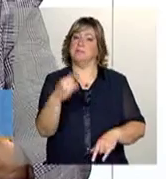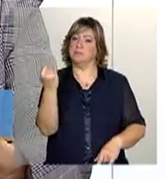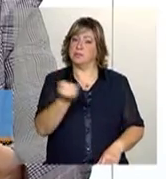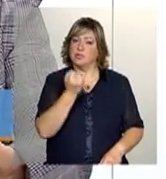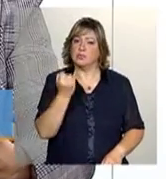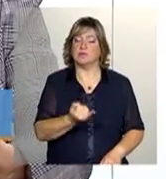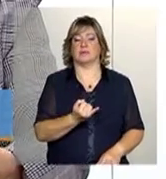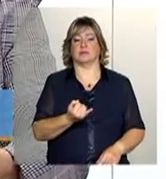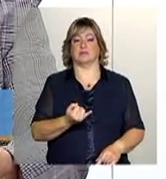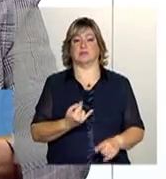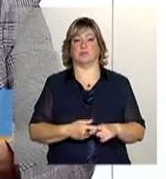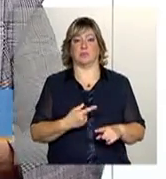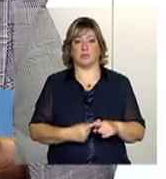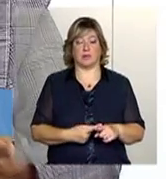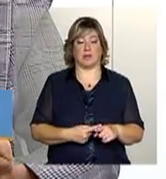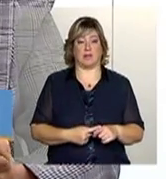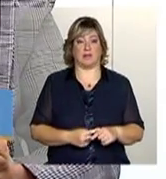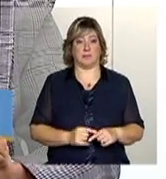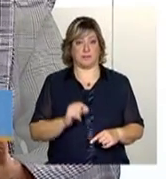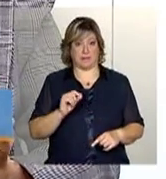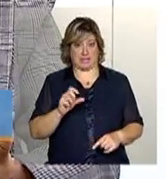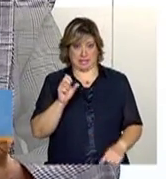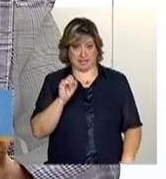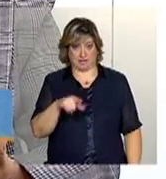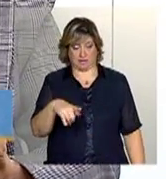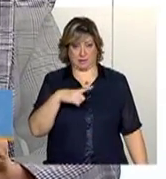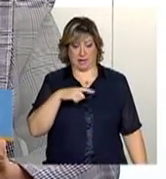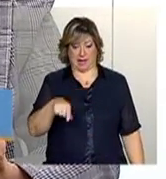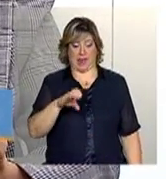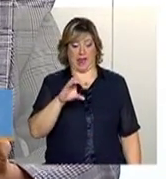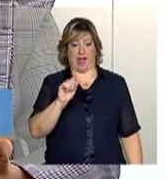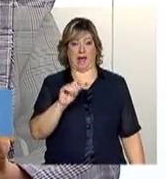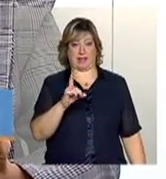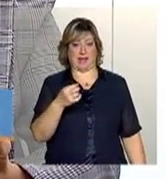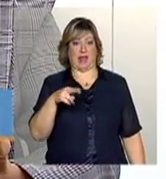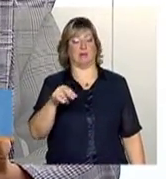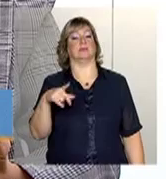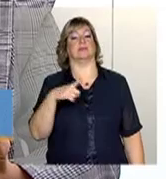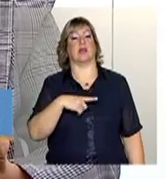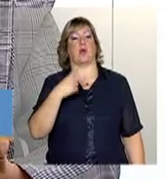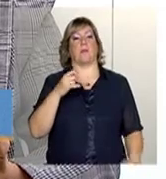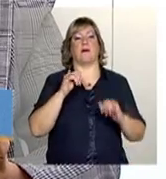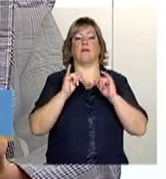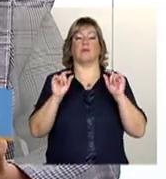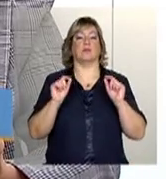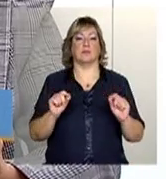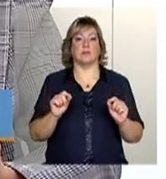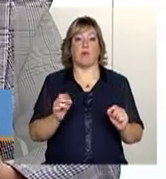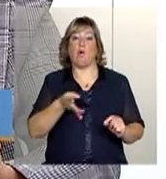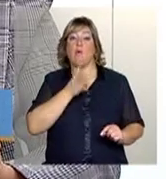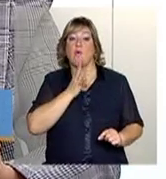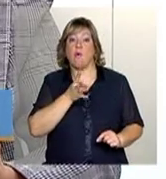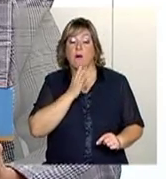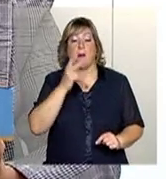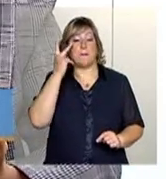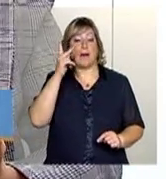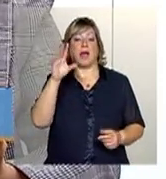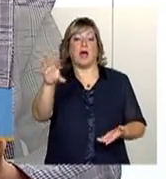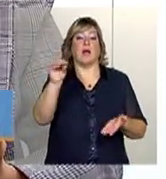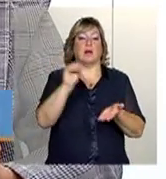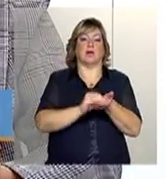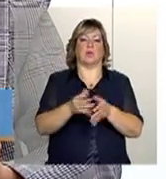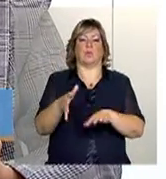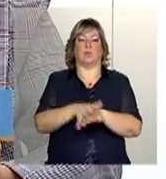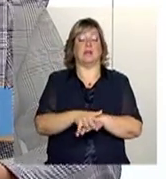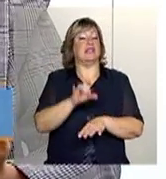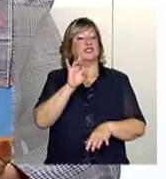Por que isso é importante? Você, na verdade, só que se você... O Cadastro tem um slogan, que diz, conhecer para incluir. Só se